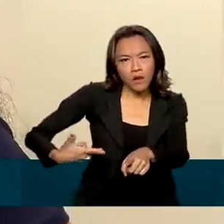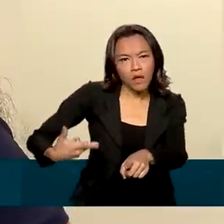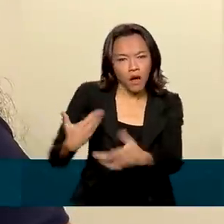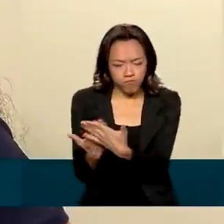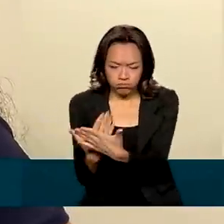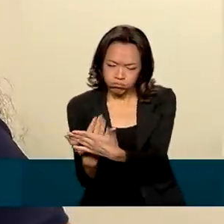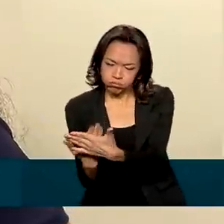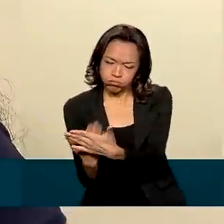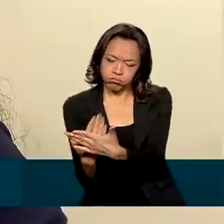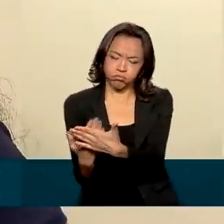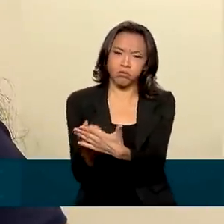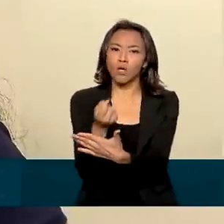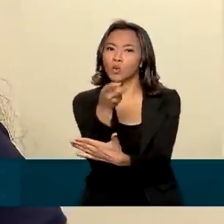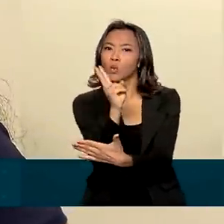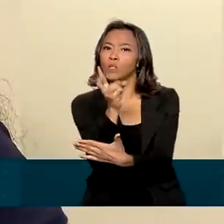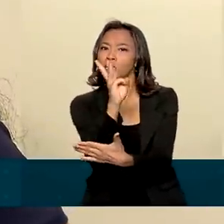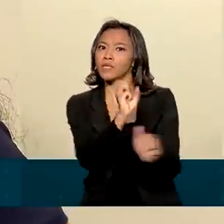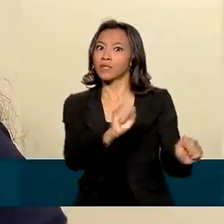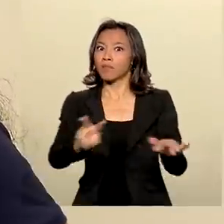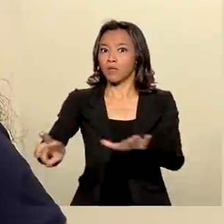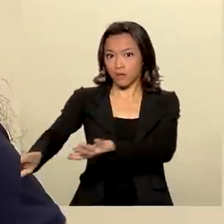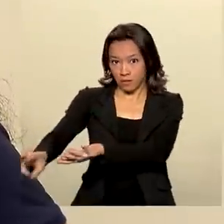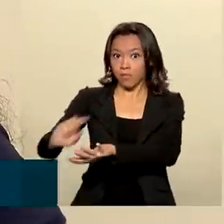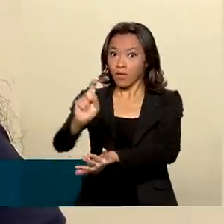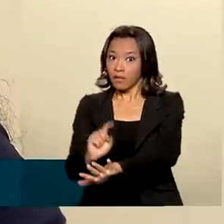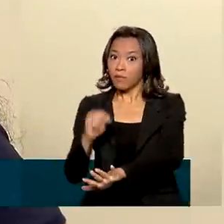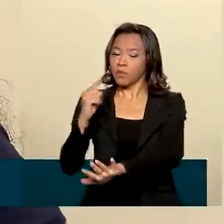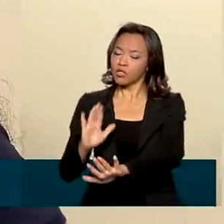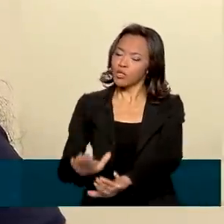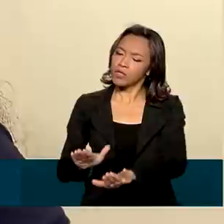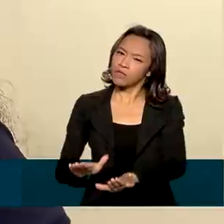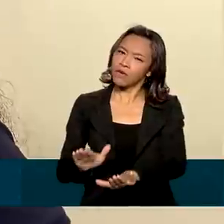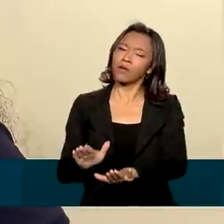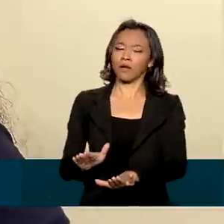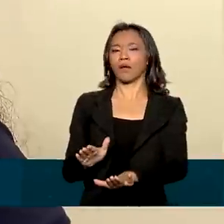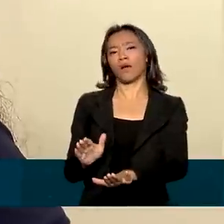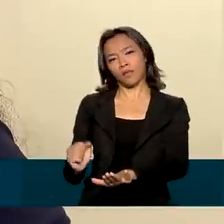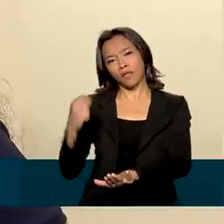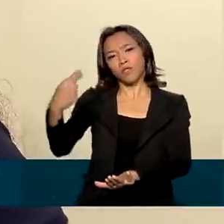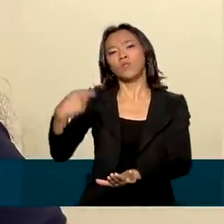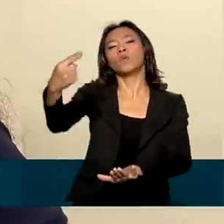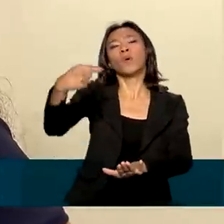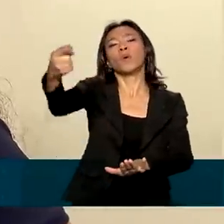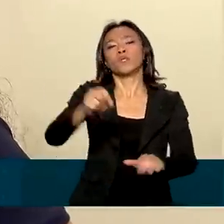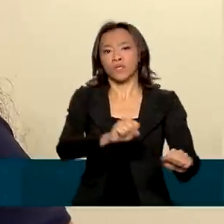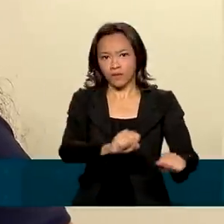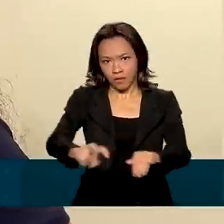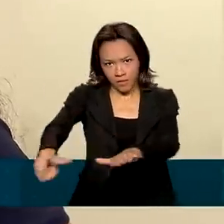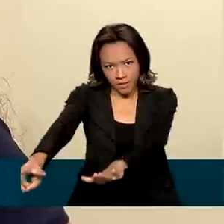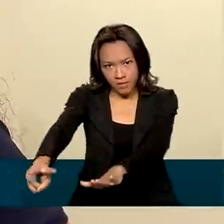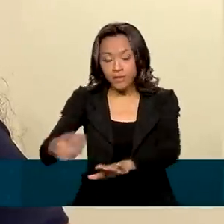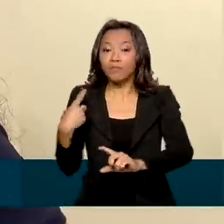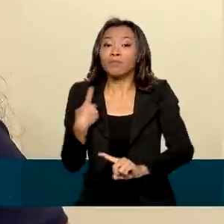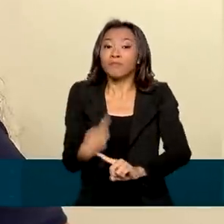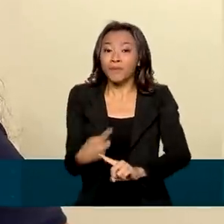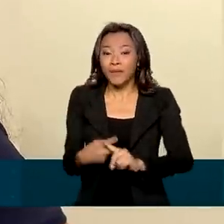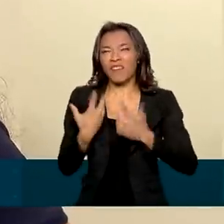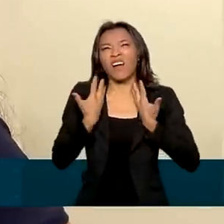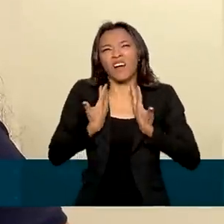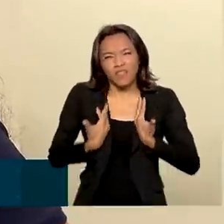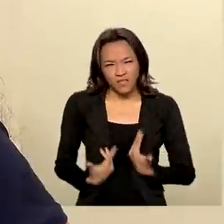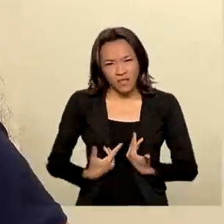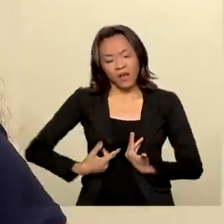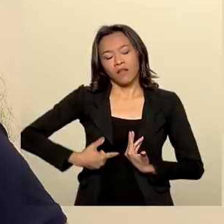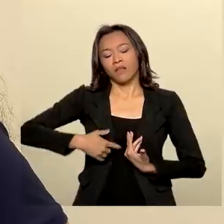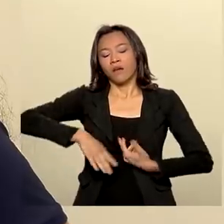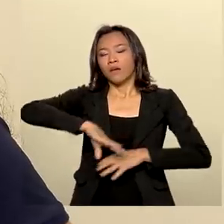só nessas próximas duas, três semanas para começar a desacelerar nas semanas mais próximas, assim, porque ficar cansada